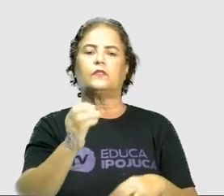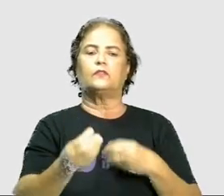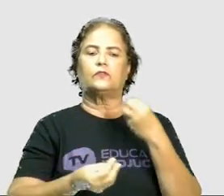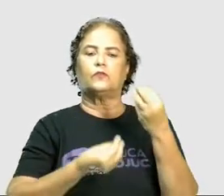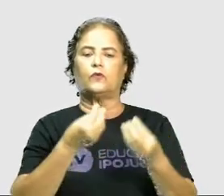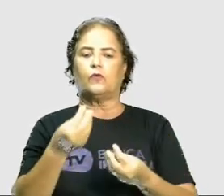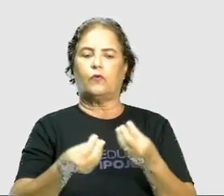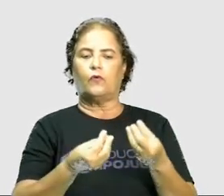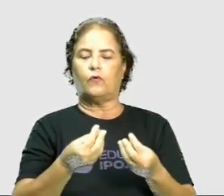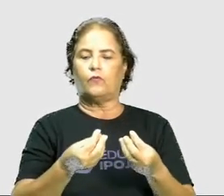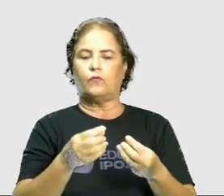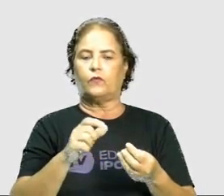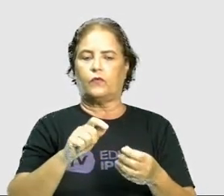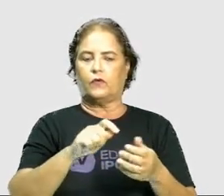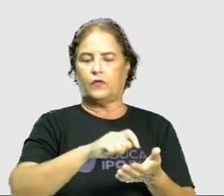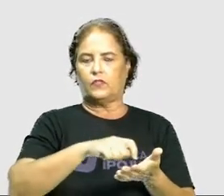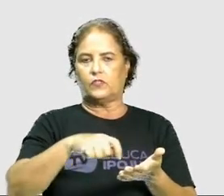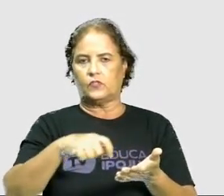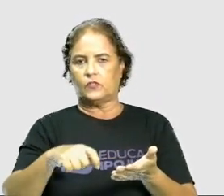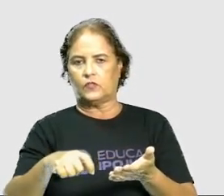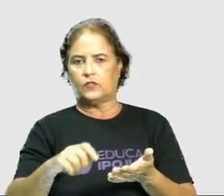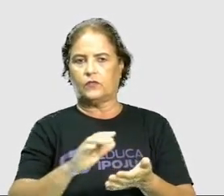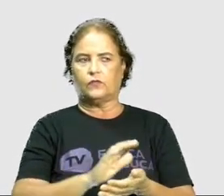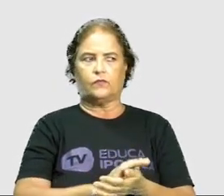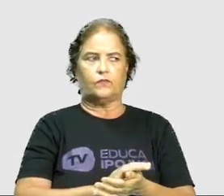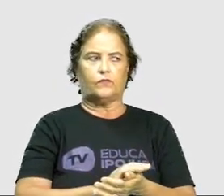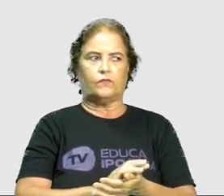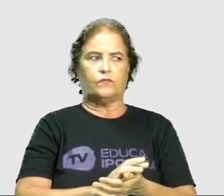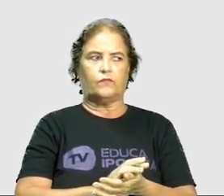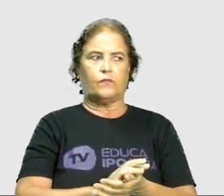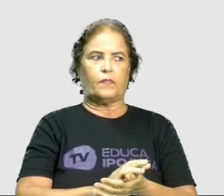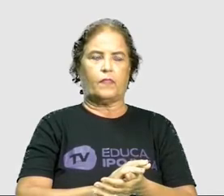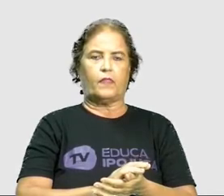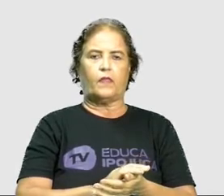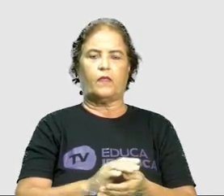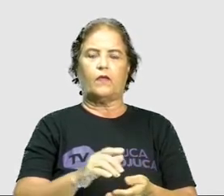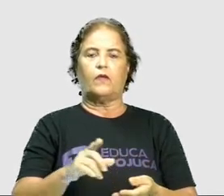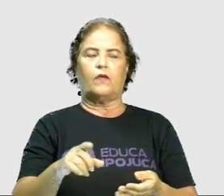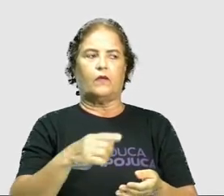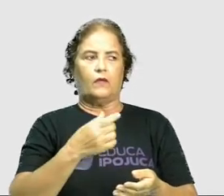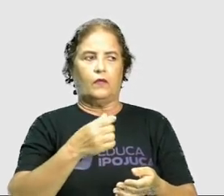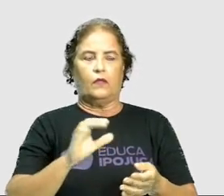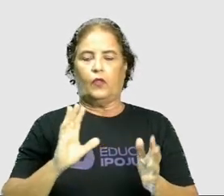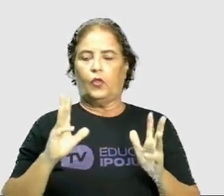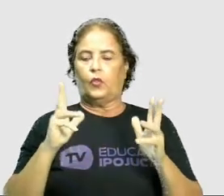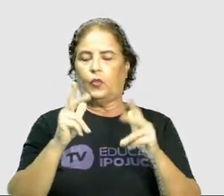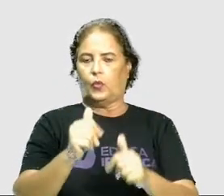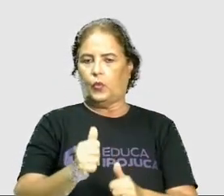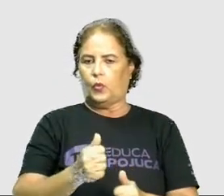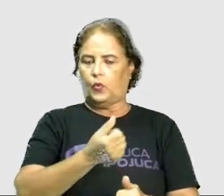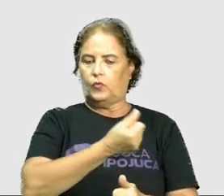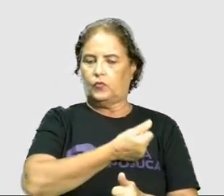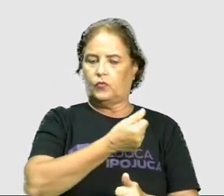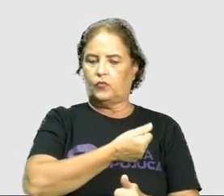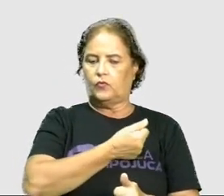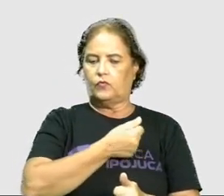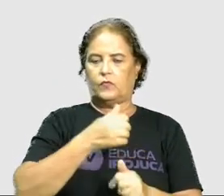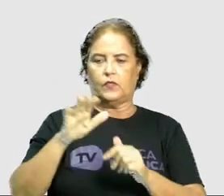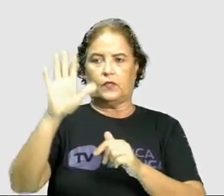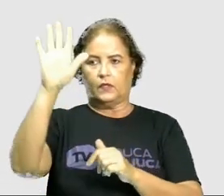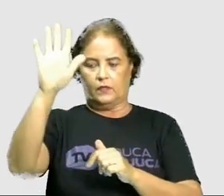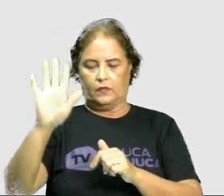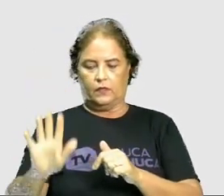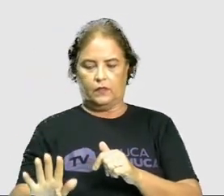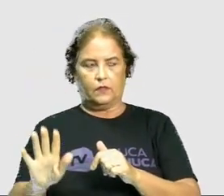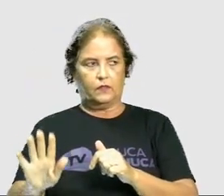lá. Todos esses números à nossa direita são representações do valor